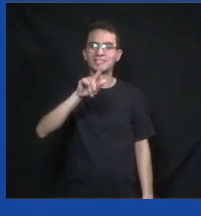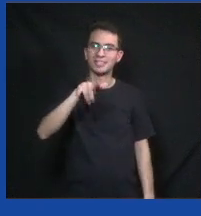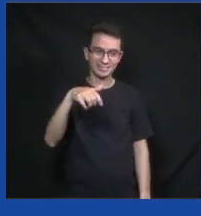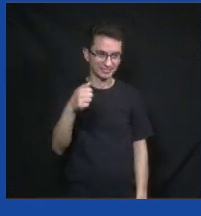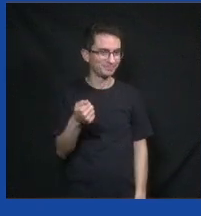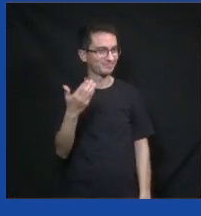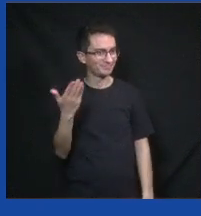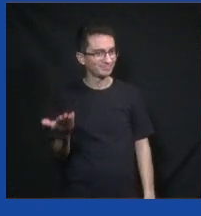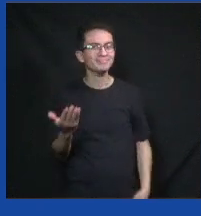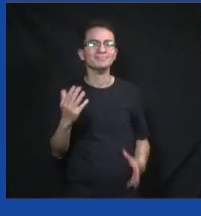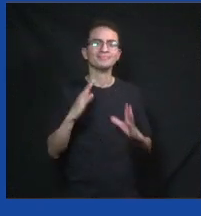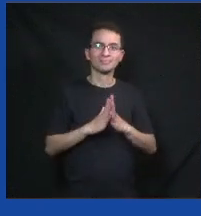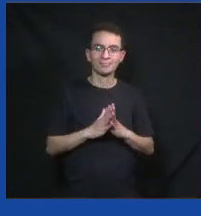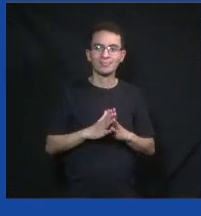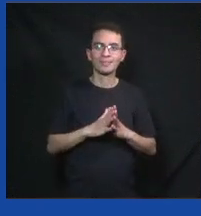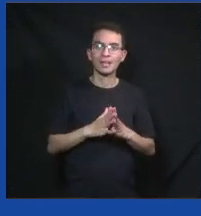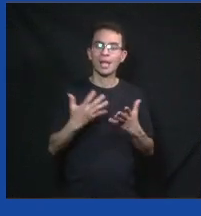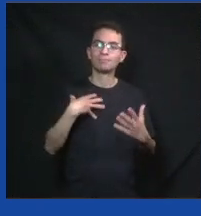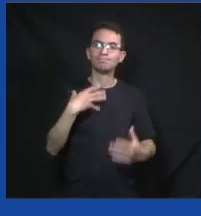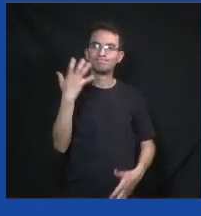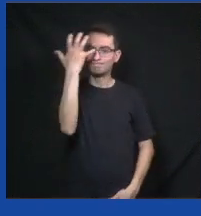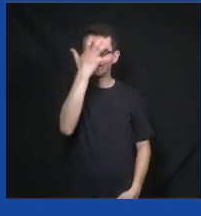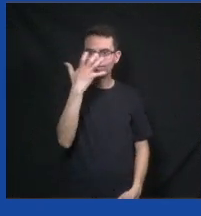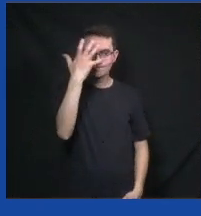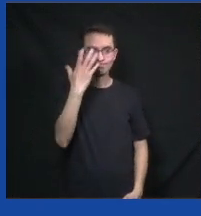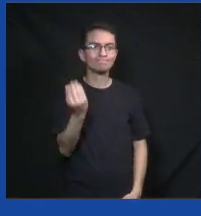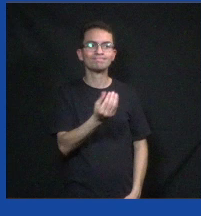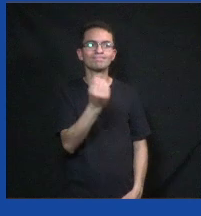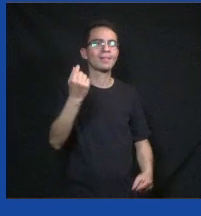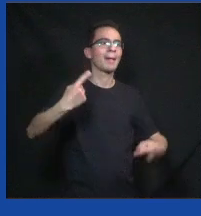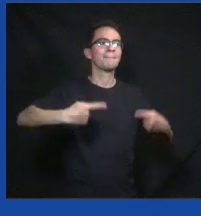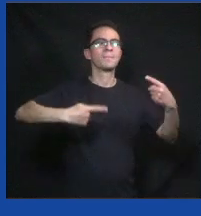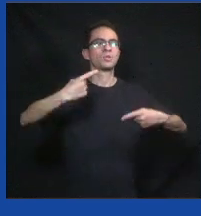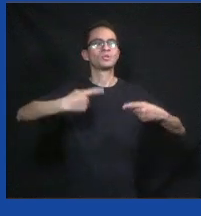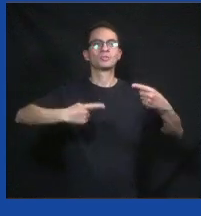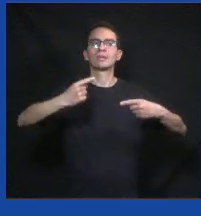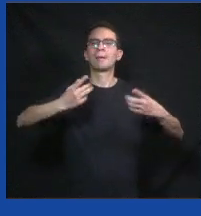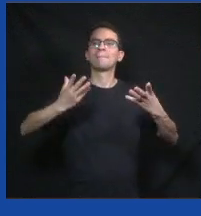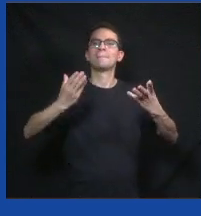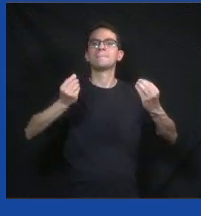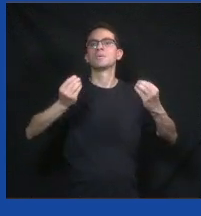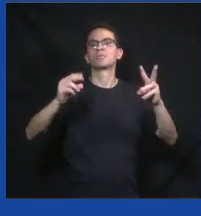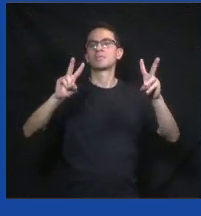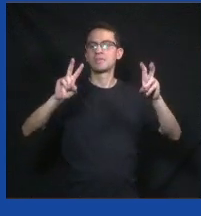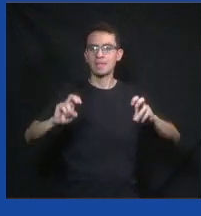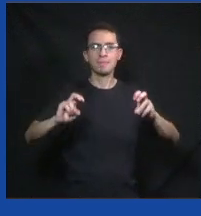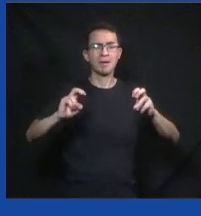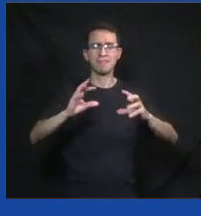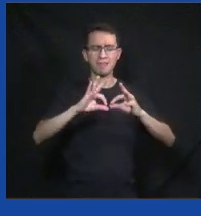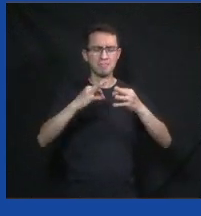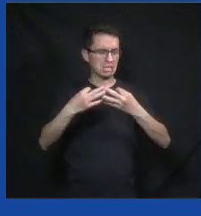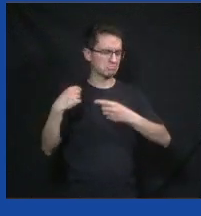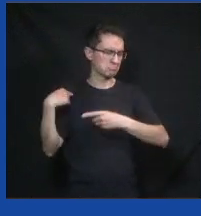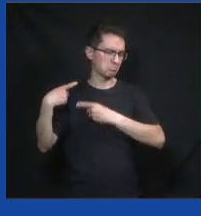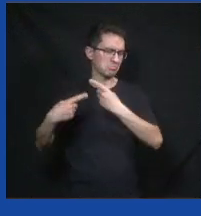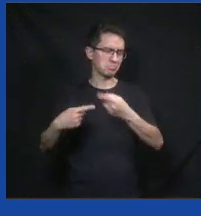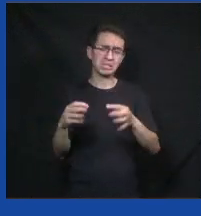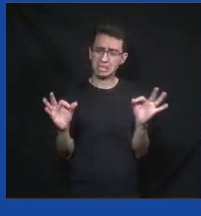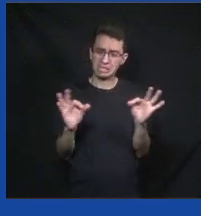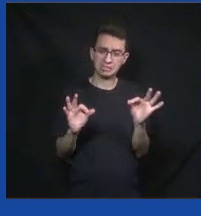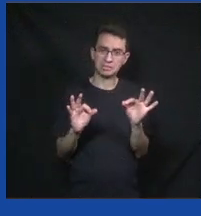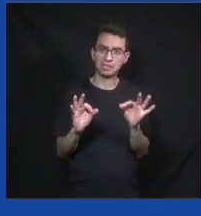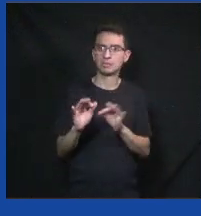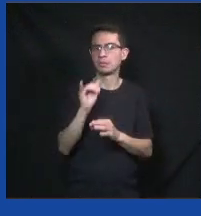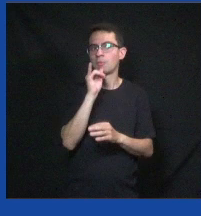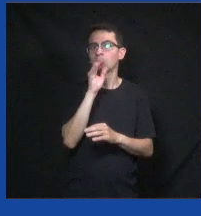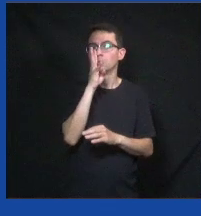Eu, particularmente, sempre fui muito apaixonado por política. Eu nunca tive ninguém na minha família que fosse de políticos. Eu não tenho nada contra quem tem também, não